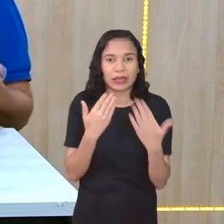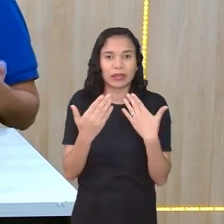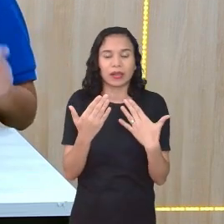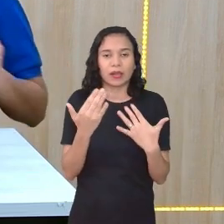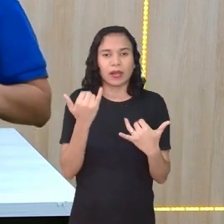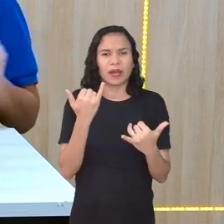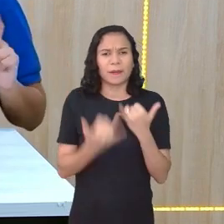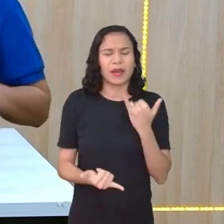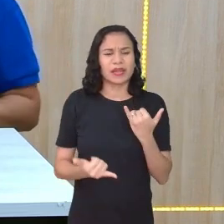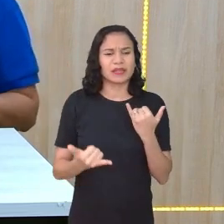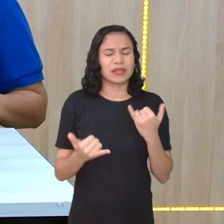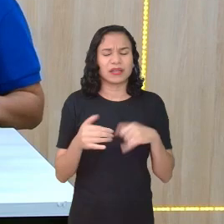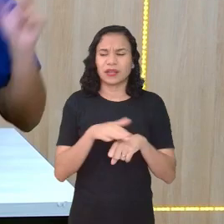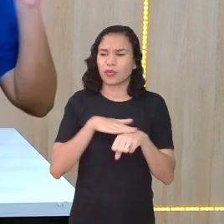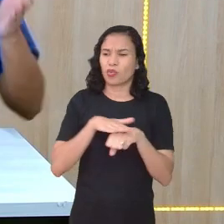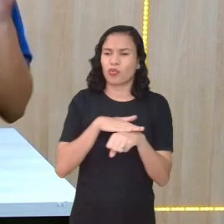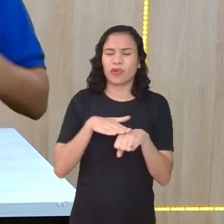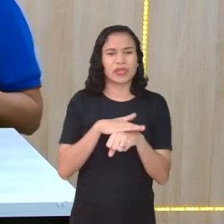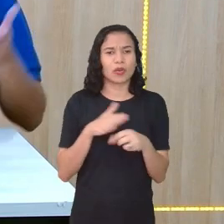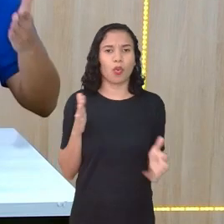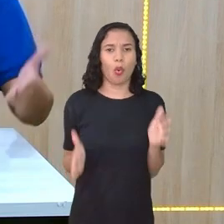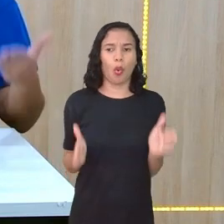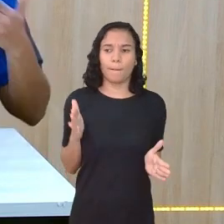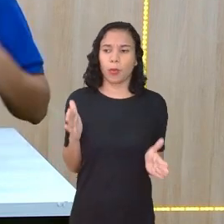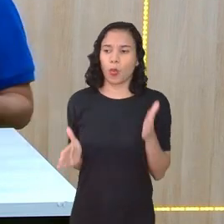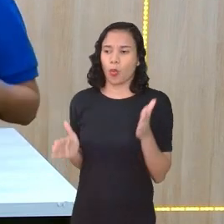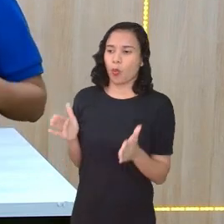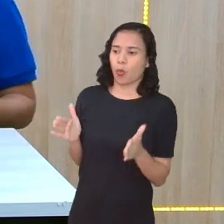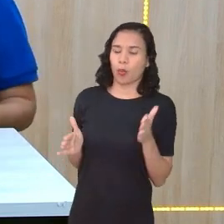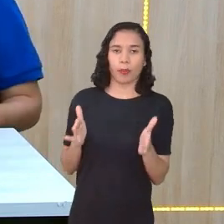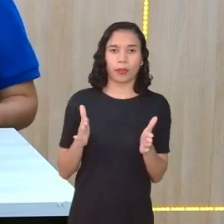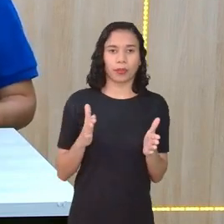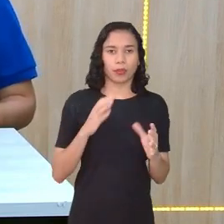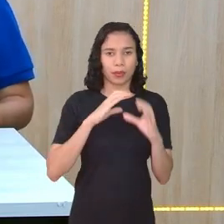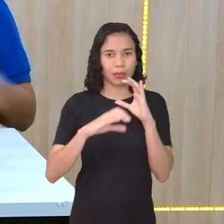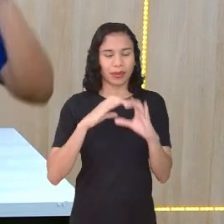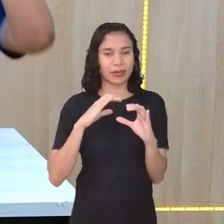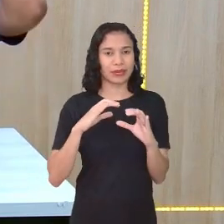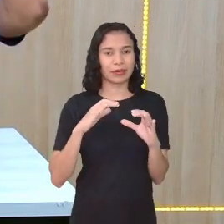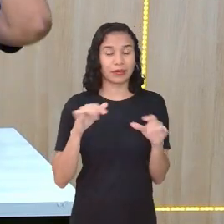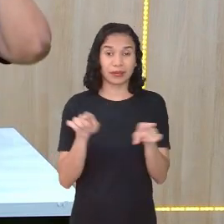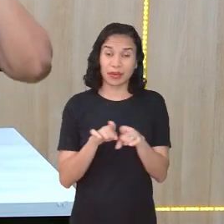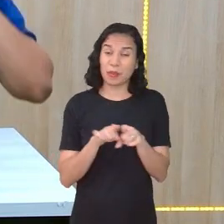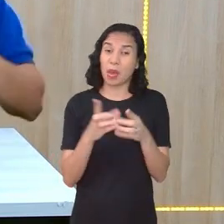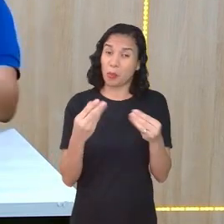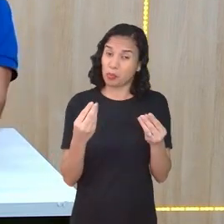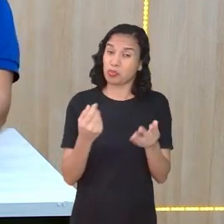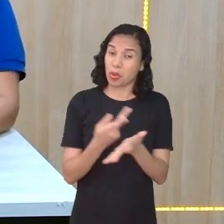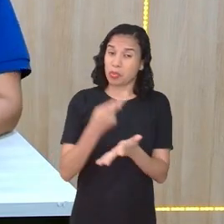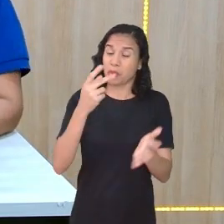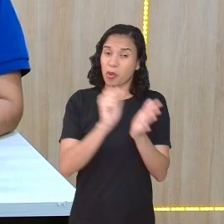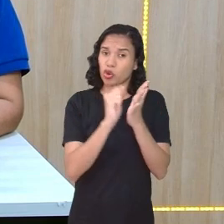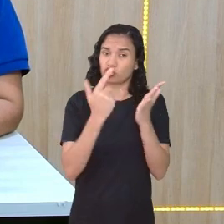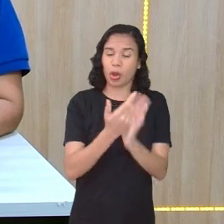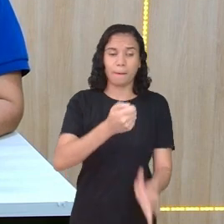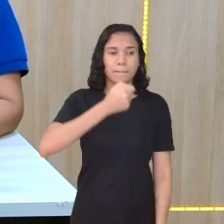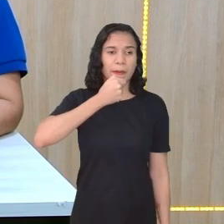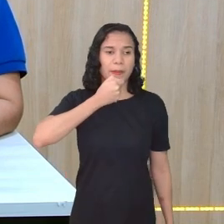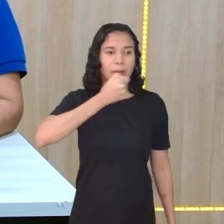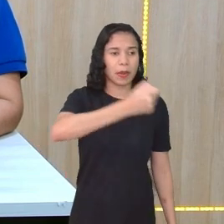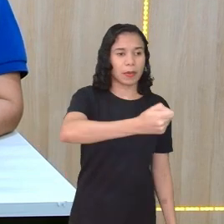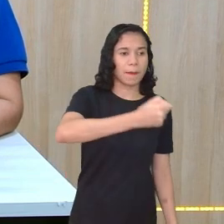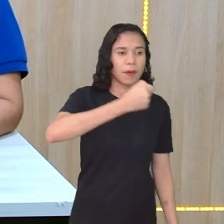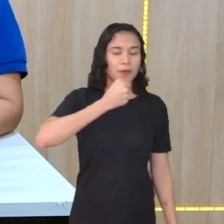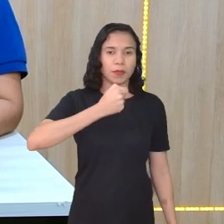que parece que você está fazendo... Parecem robôs se comunicando. Acontece. Isso acontece muito no jornalismo também, né? Porque o jornalista,